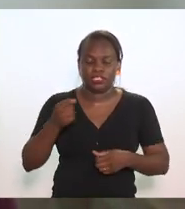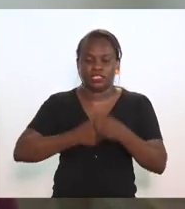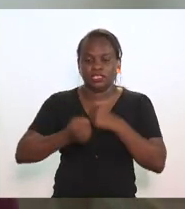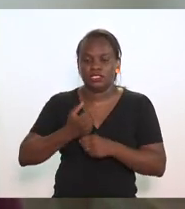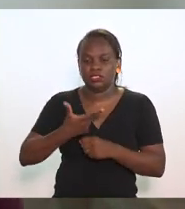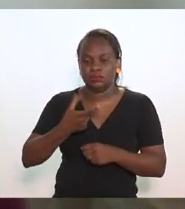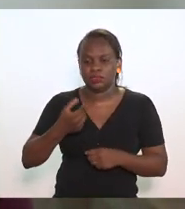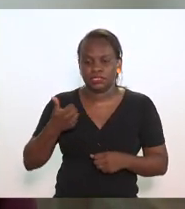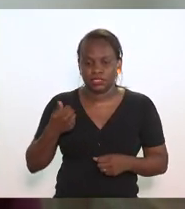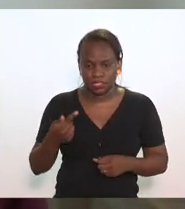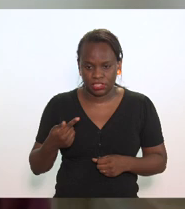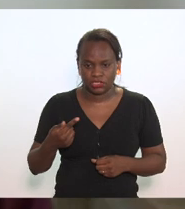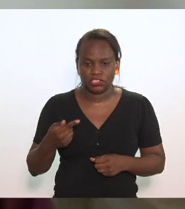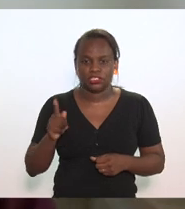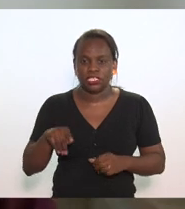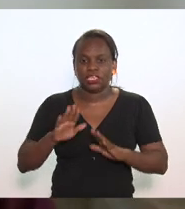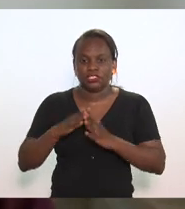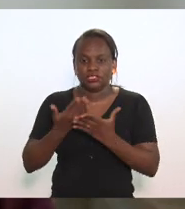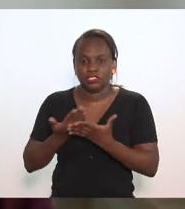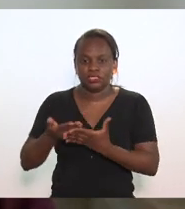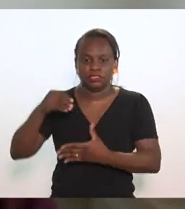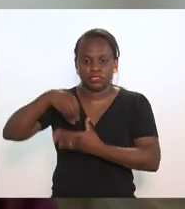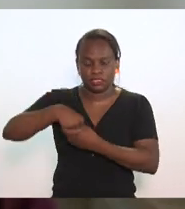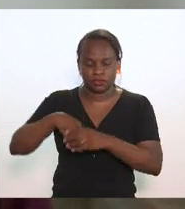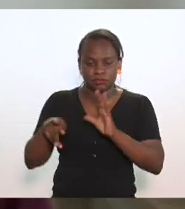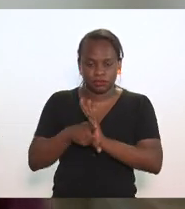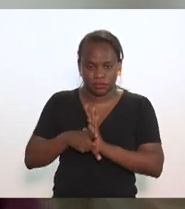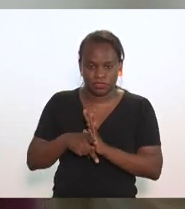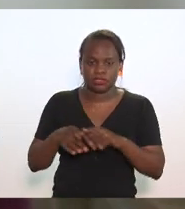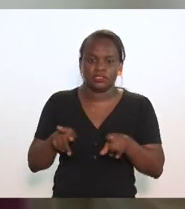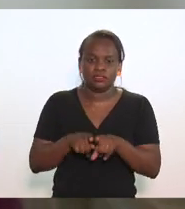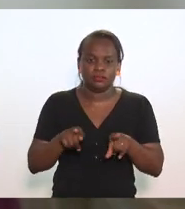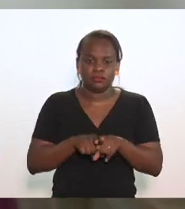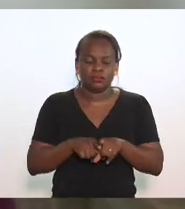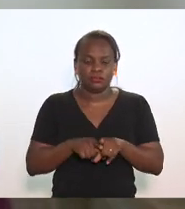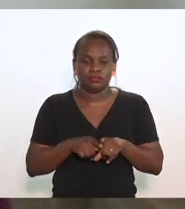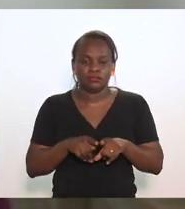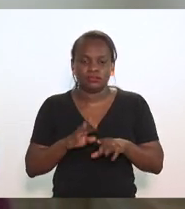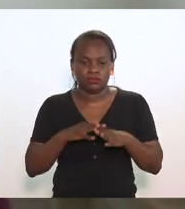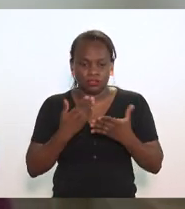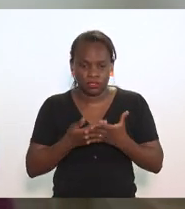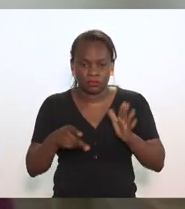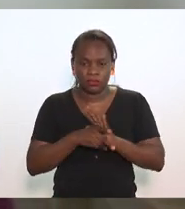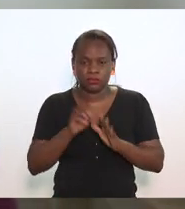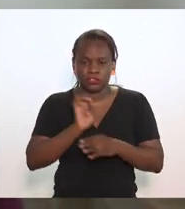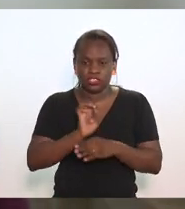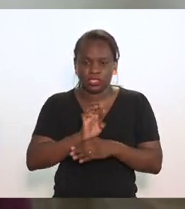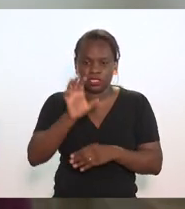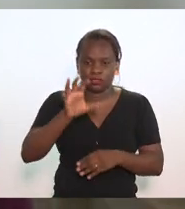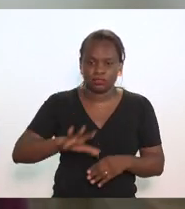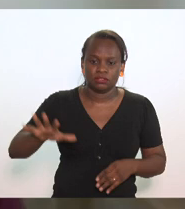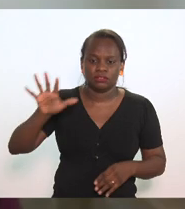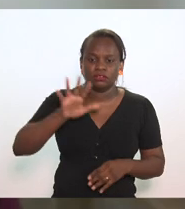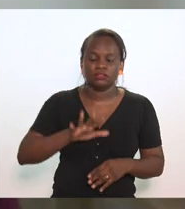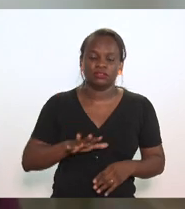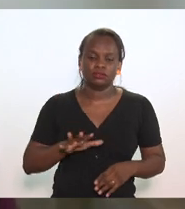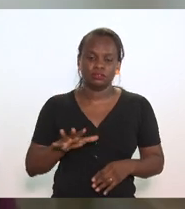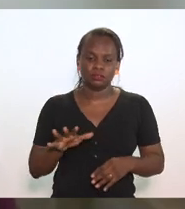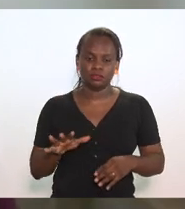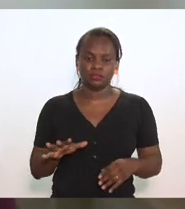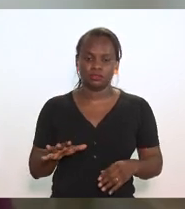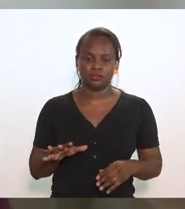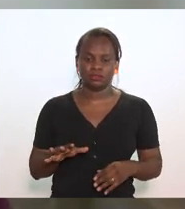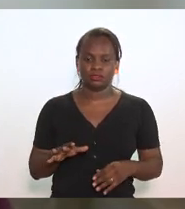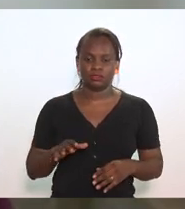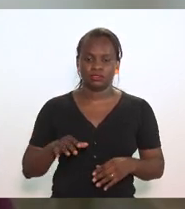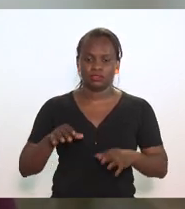que são as escolas internas e as escolas dos estados do nosso